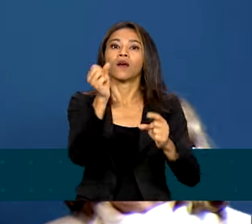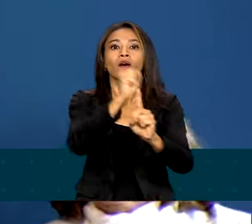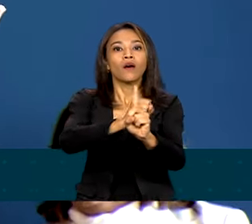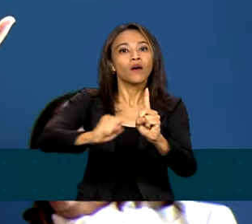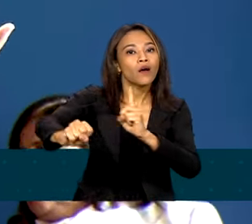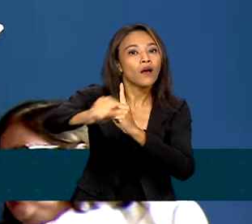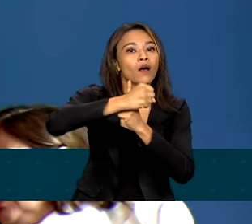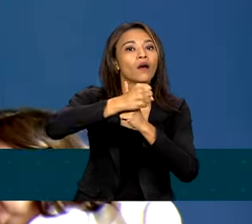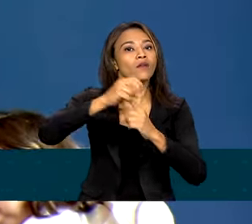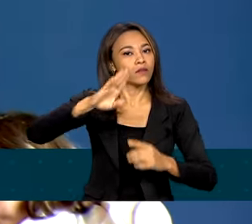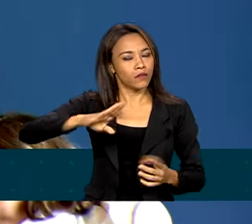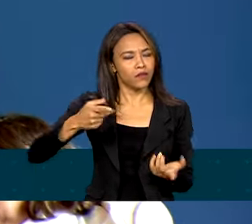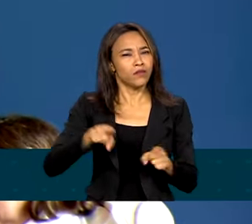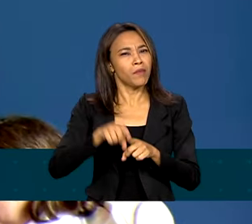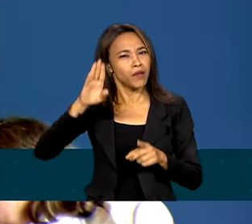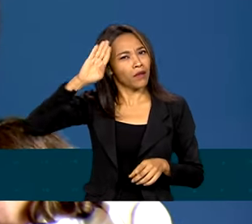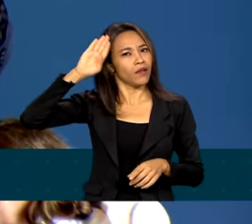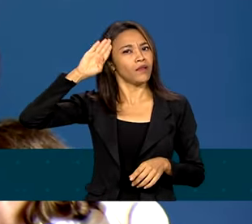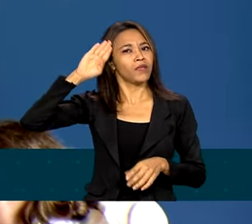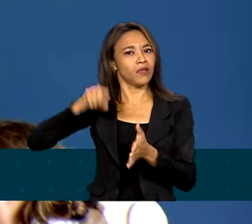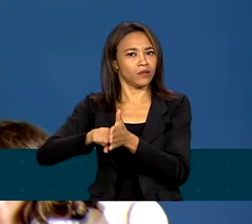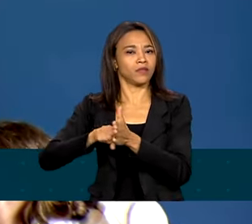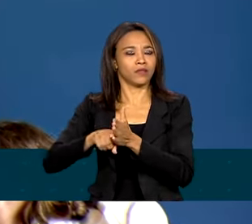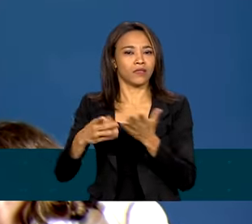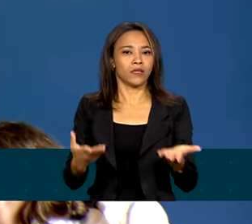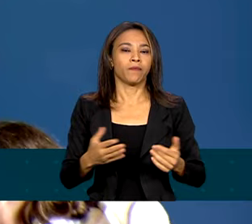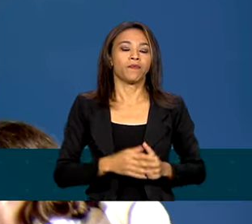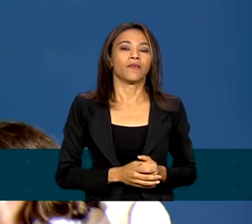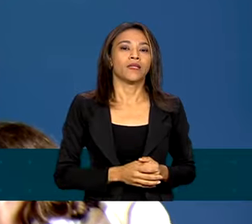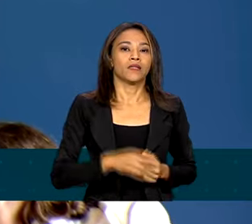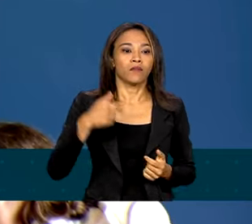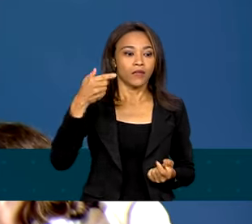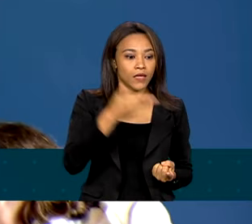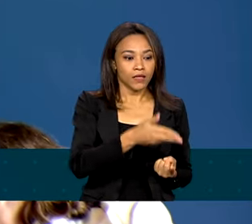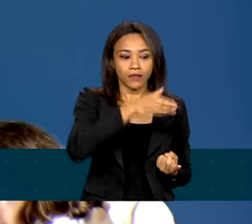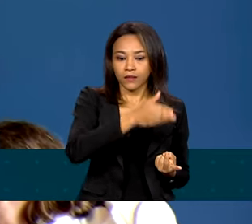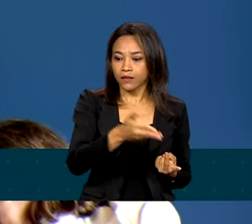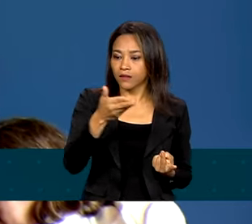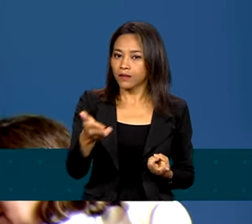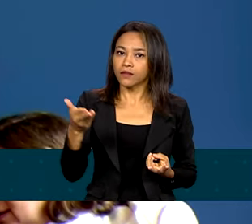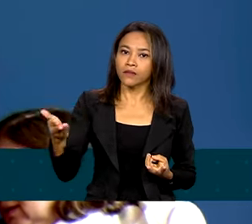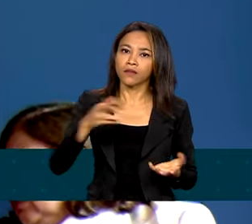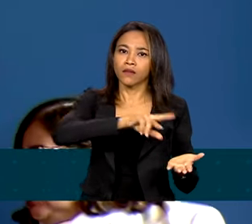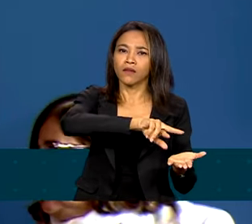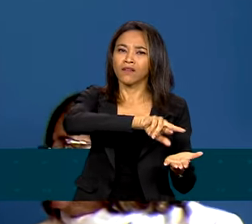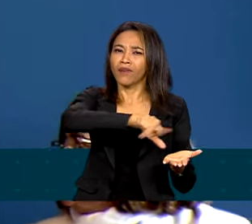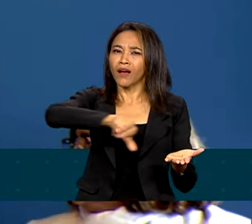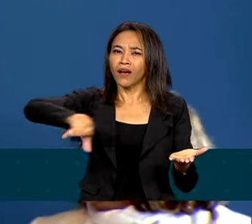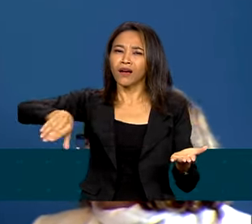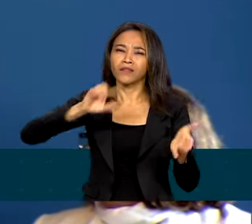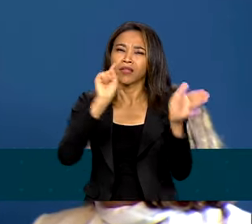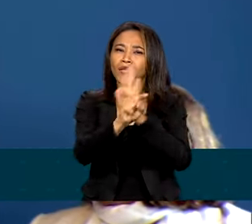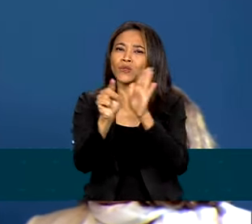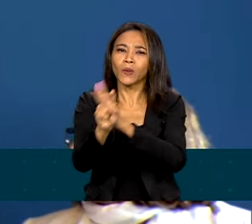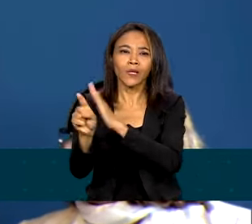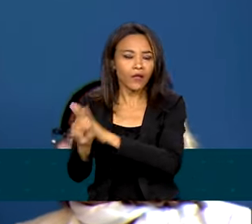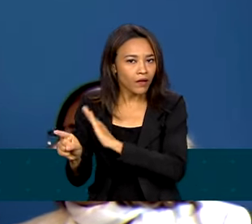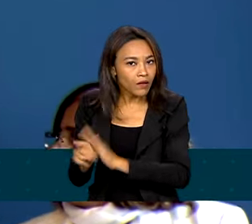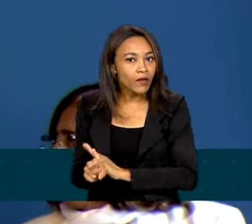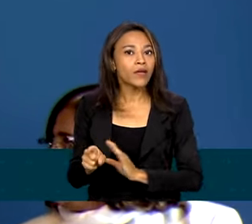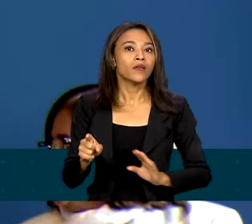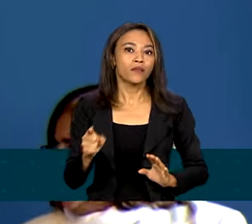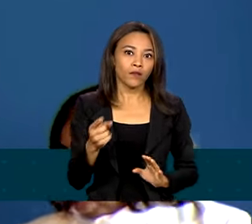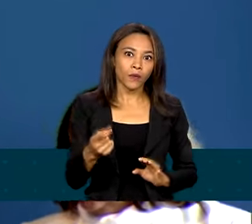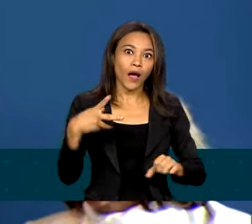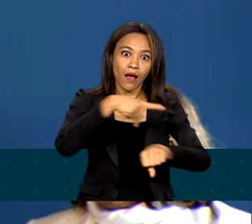nós possamos, de fato, entender que, nesses múltiplos questionamentos à vida democrática do